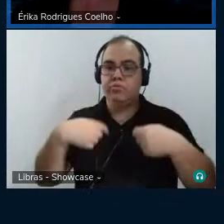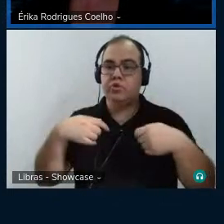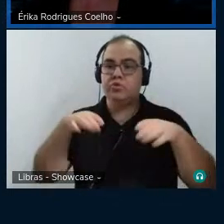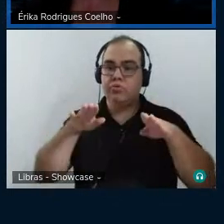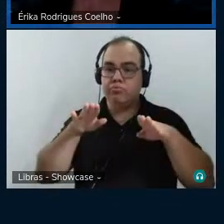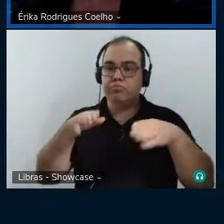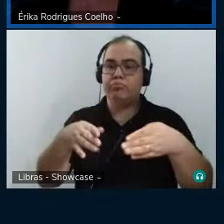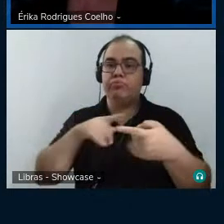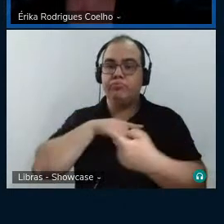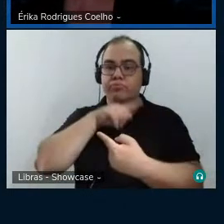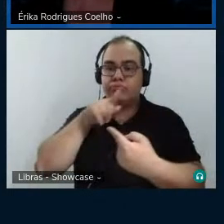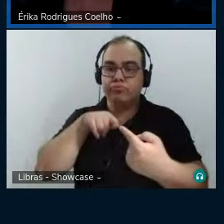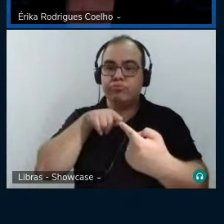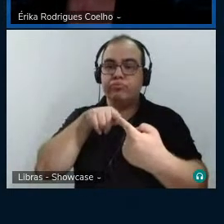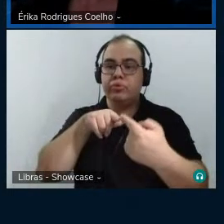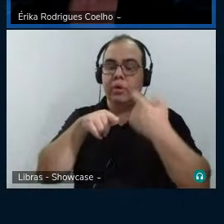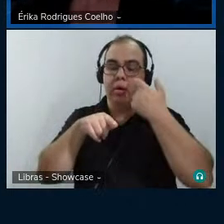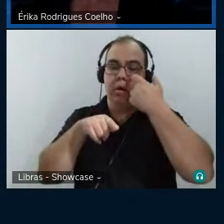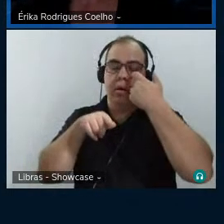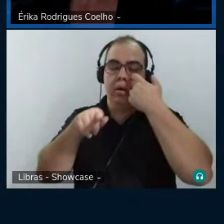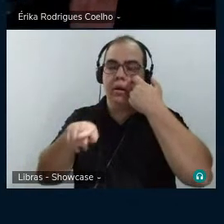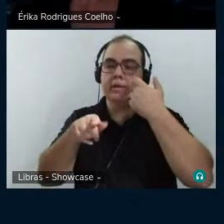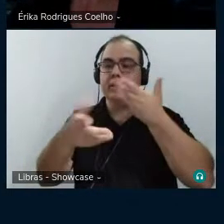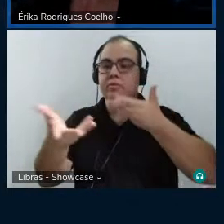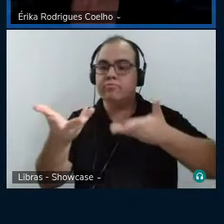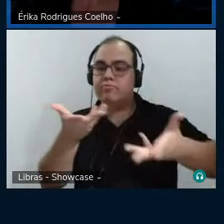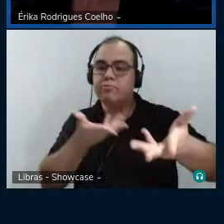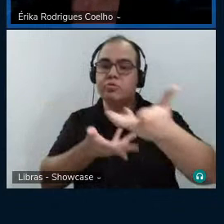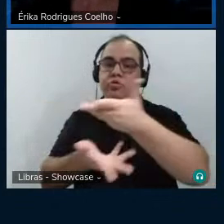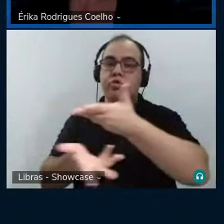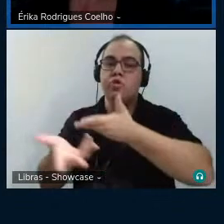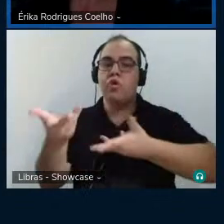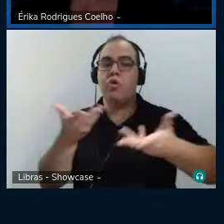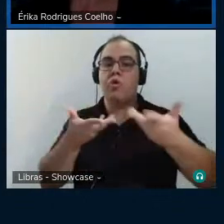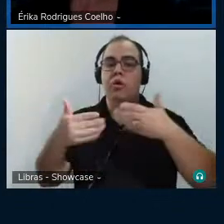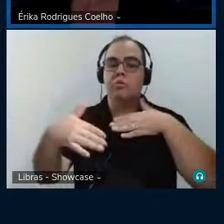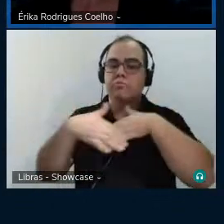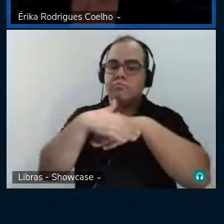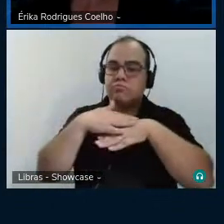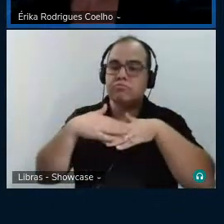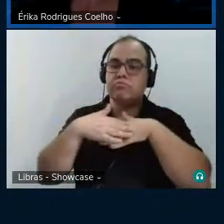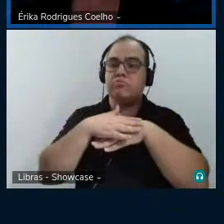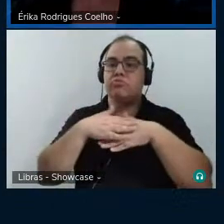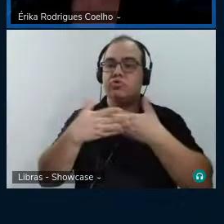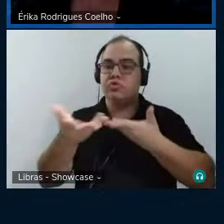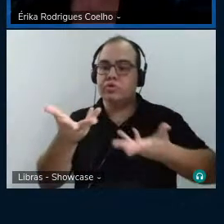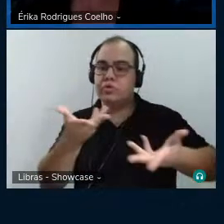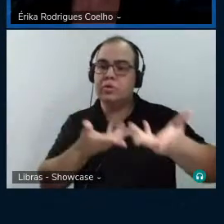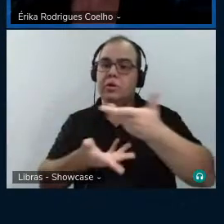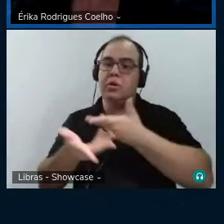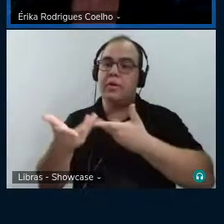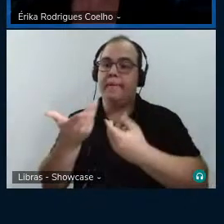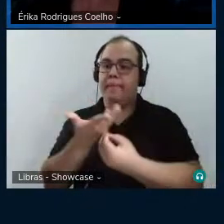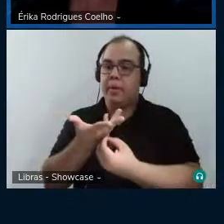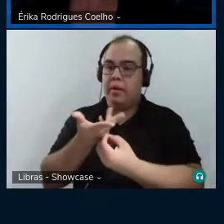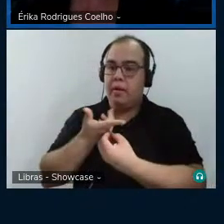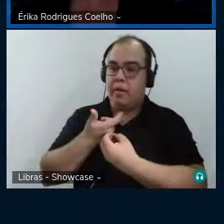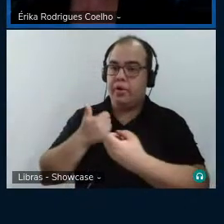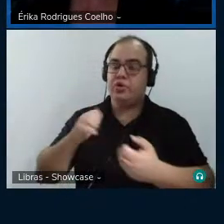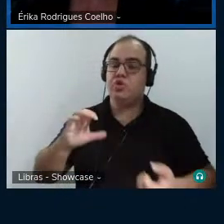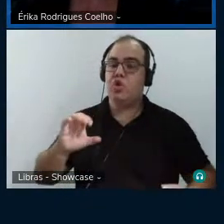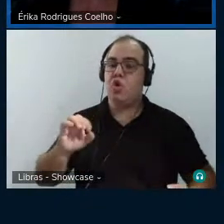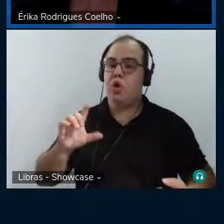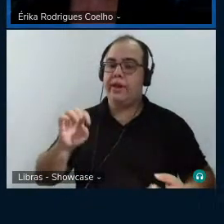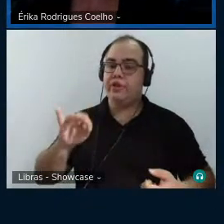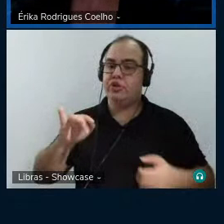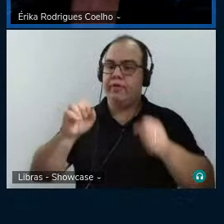dessa dialética, desse diálogo aí. E a arte coletiva, ela deve consistir em sua